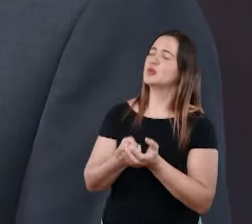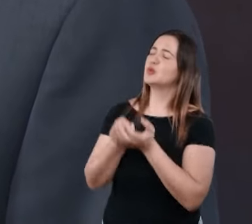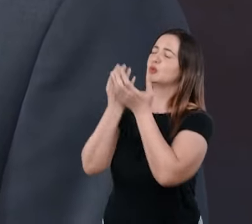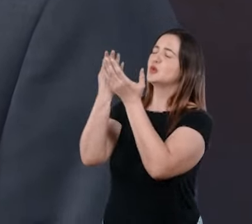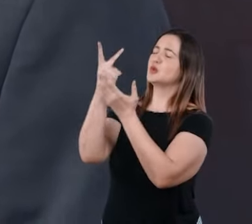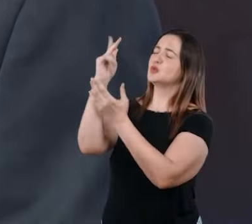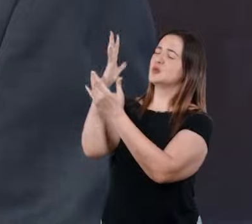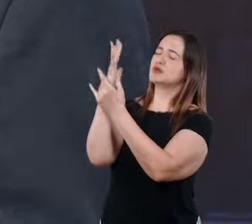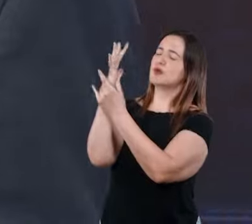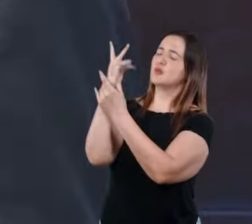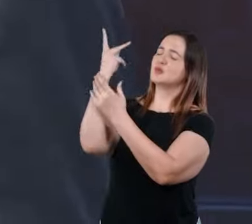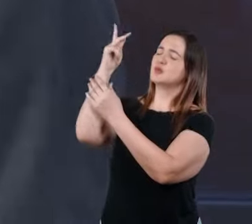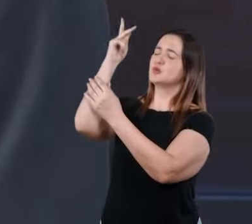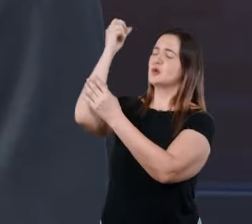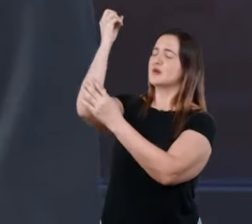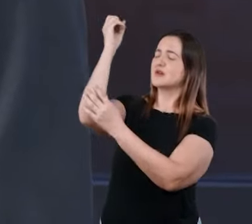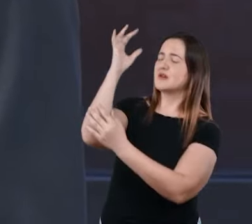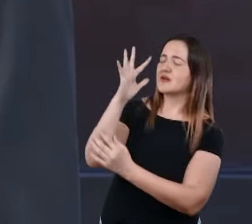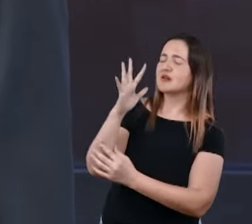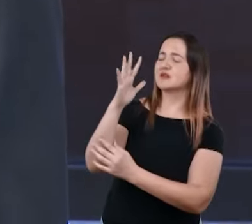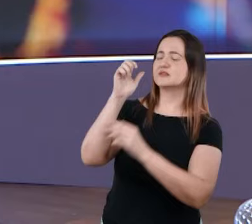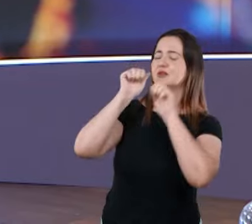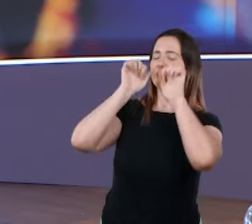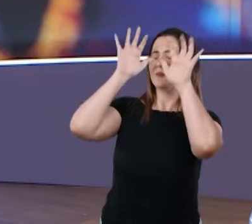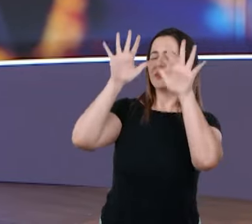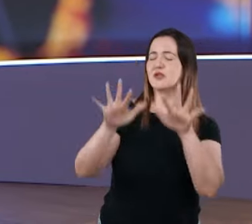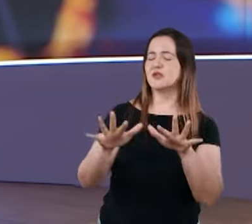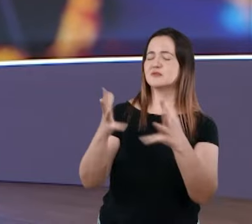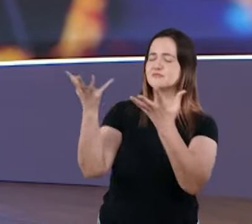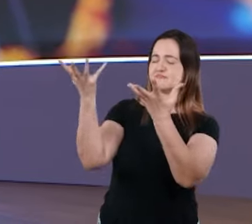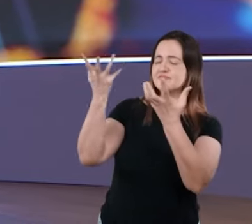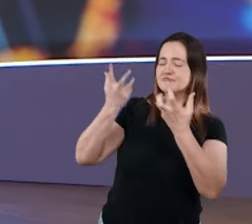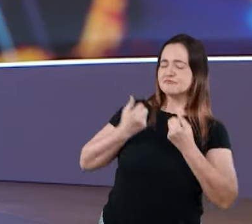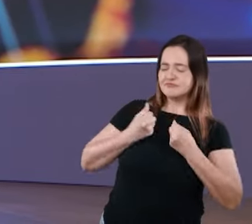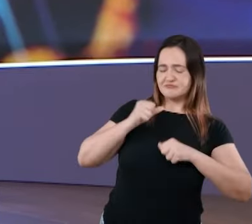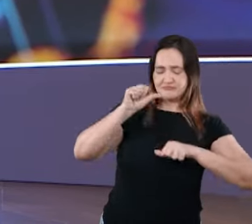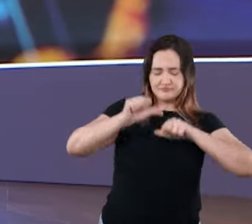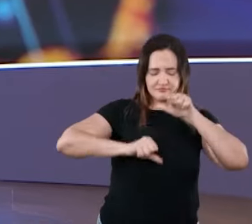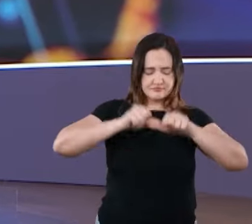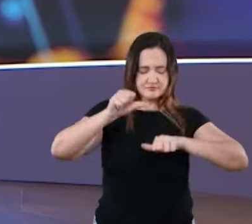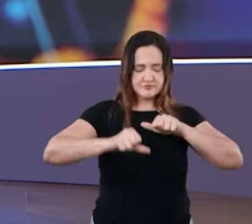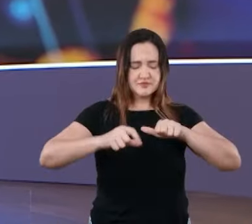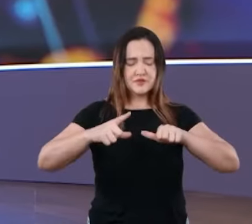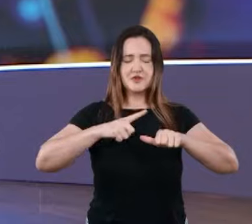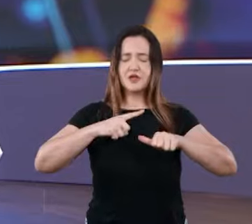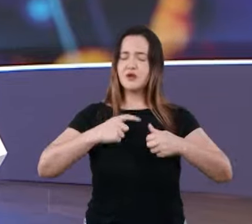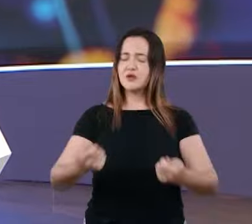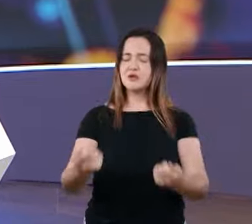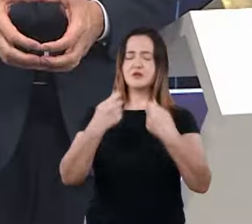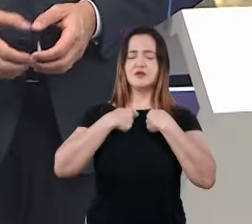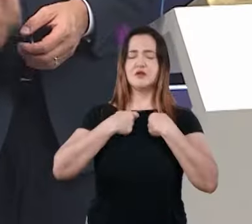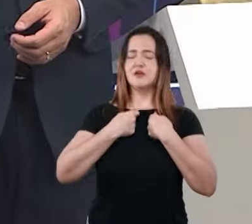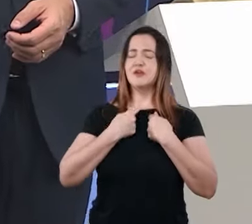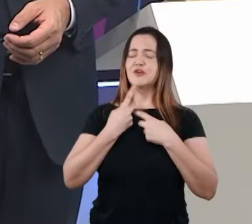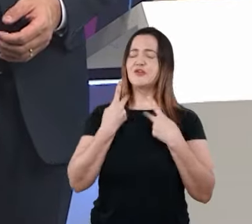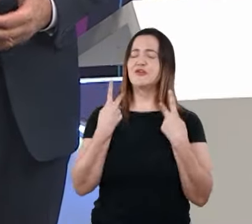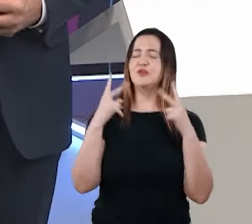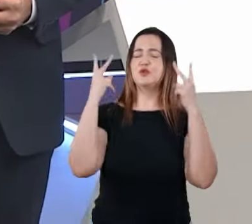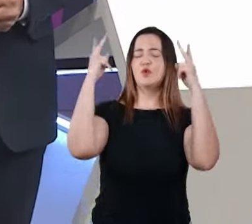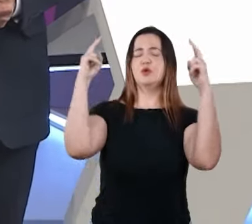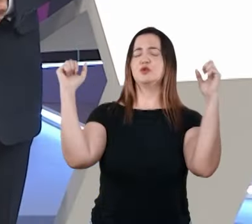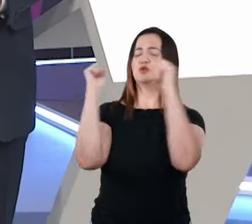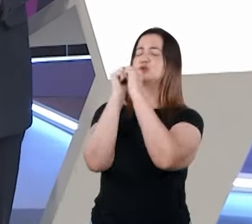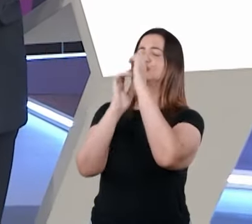Tuas mãos, para que a Tua graça, a Tua bênção, o Teu poder nos alcance, nos transforme e nos dê acima de tudo a